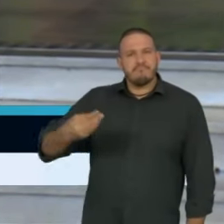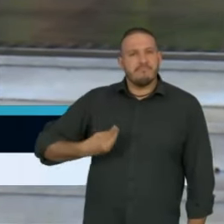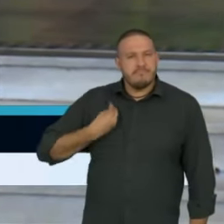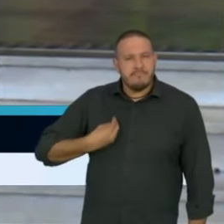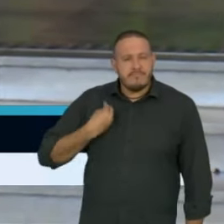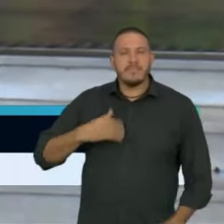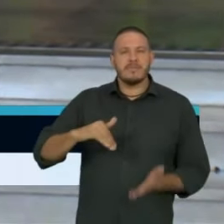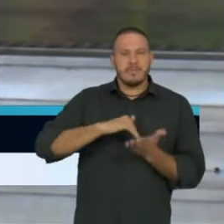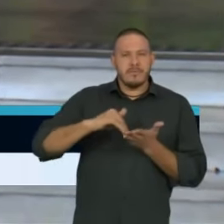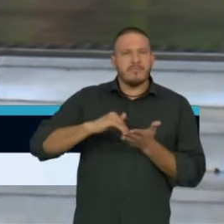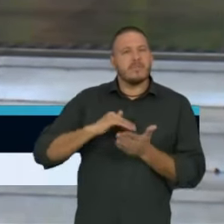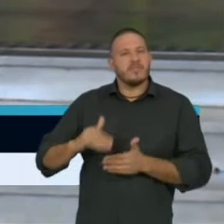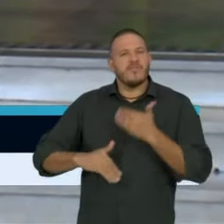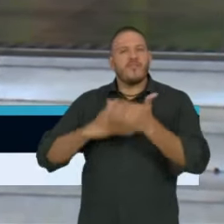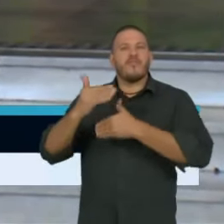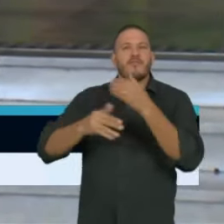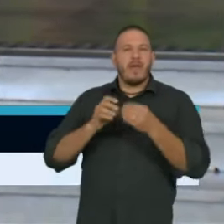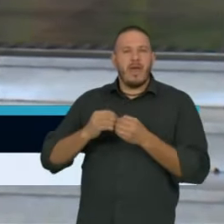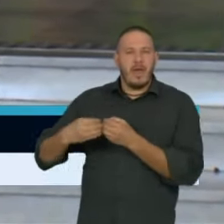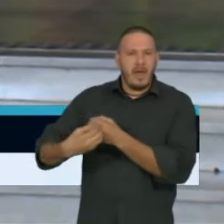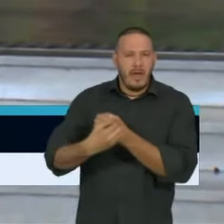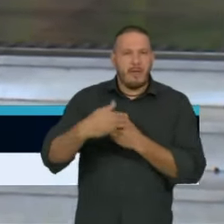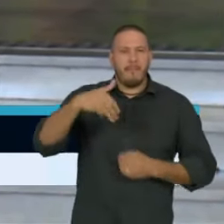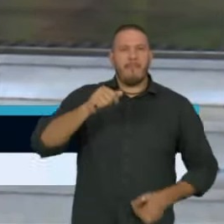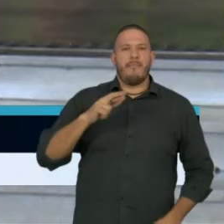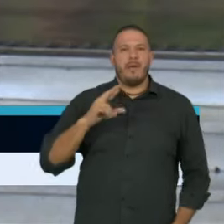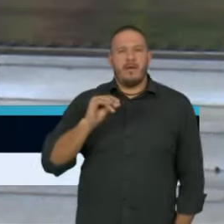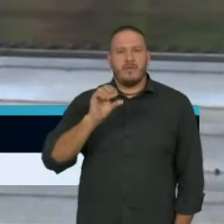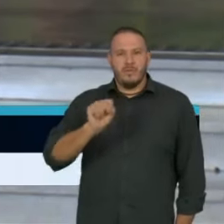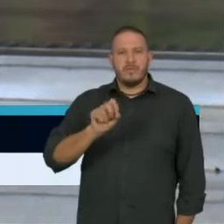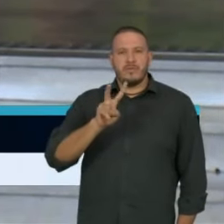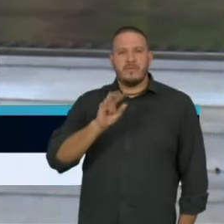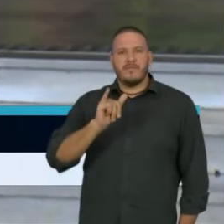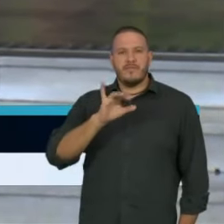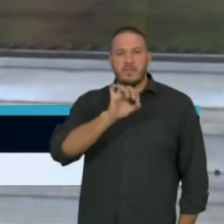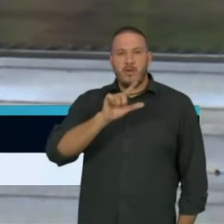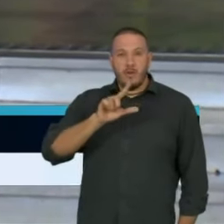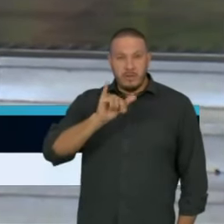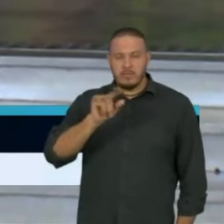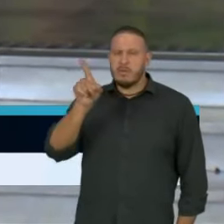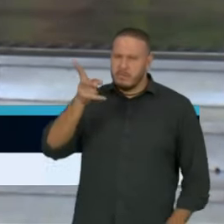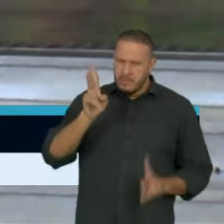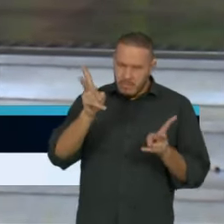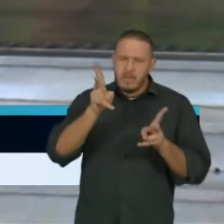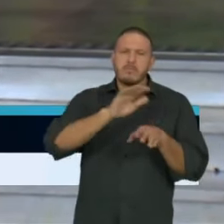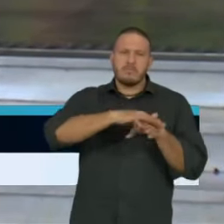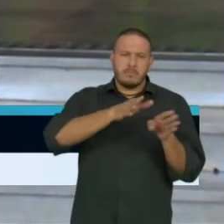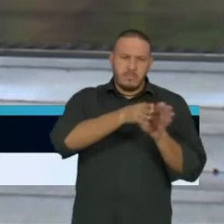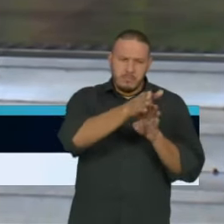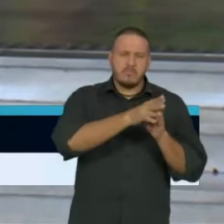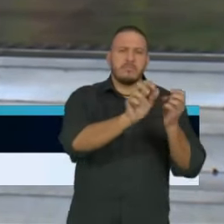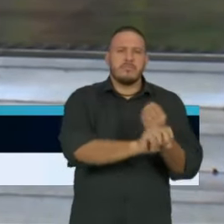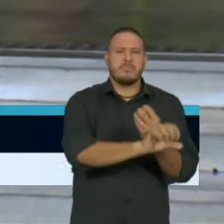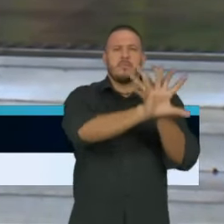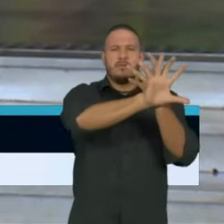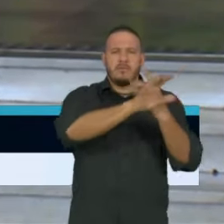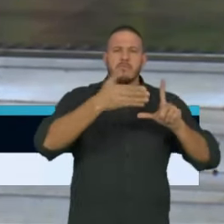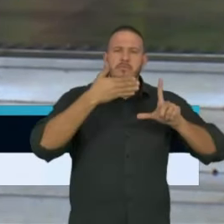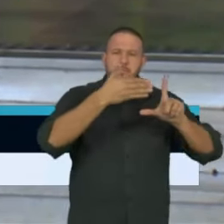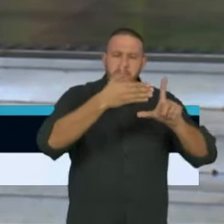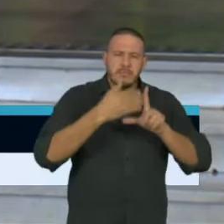de desenvolvimento regional, o Marco Vignoli. Ele tem orientado em conferências, também em teleconferências, aos